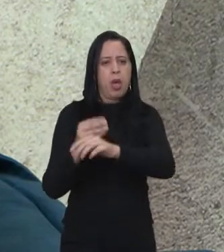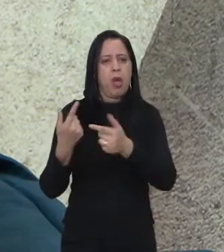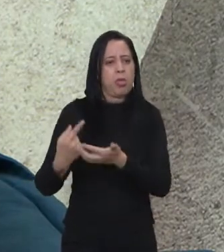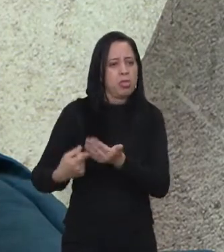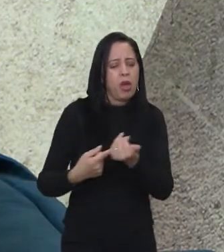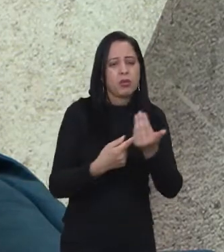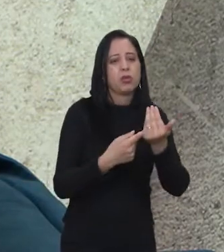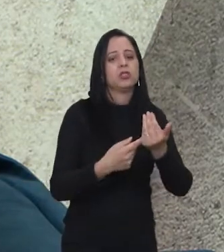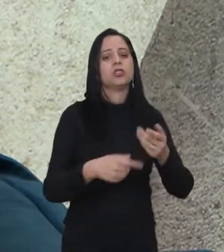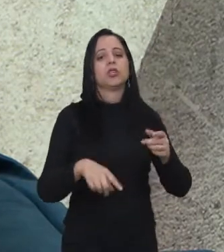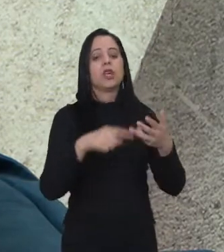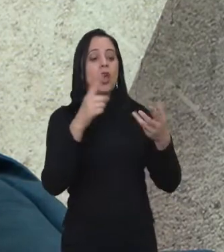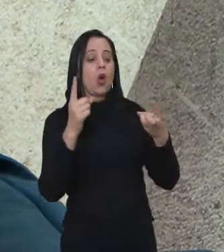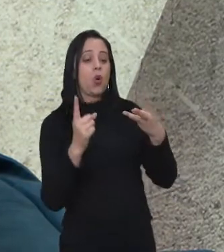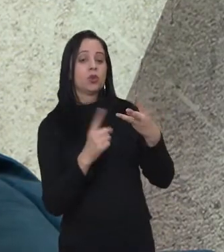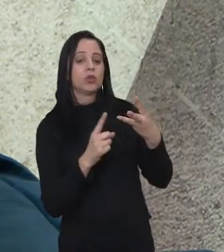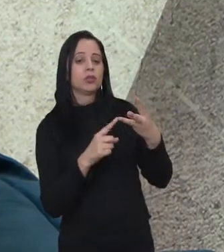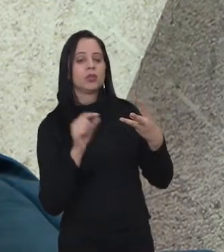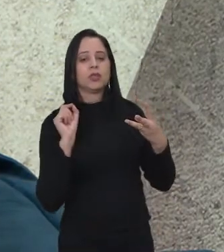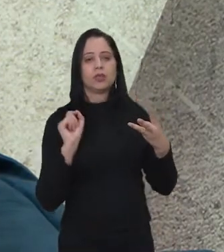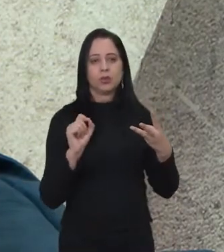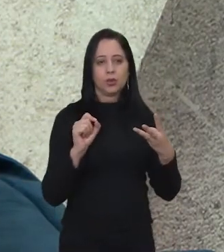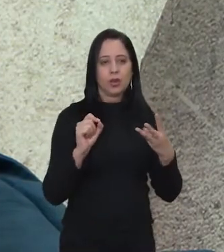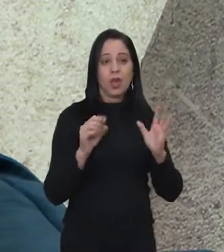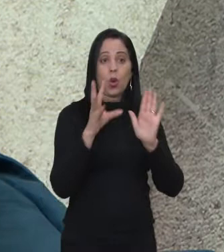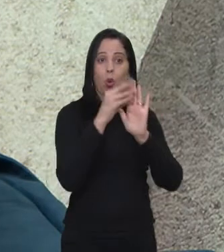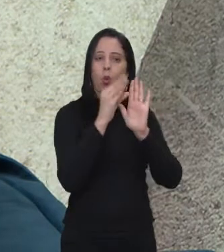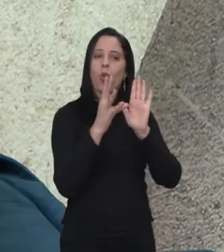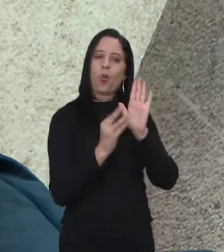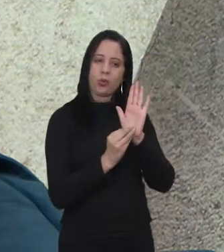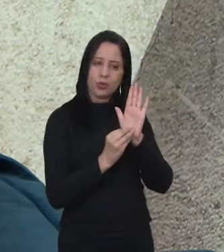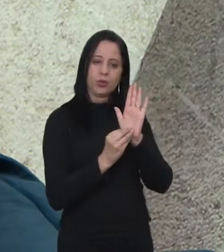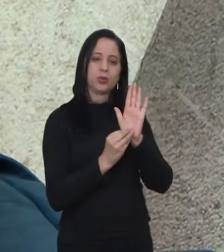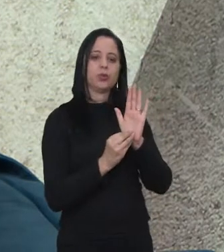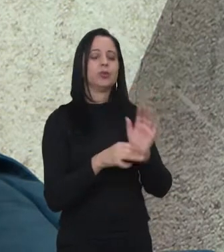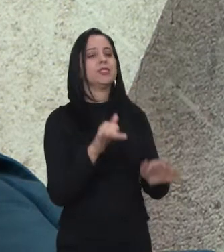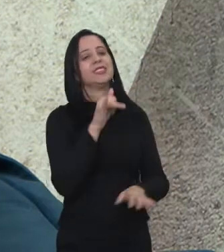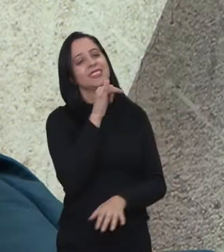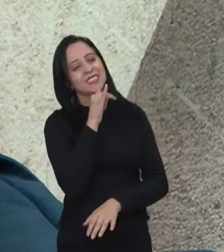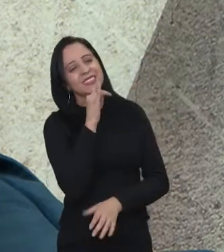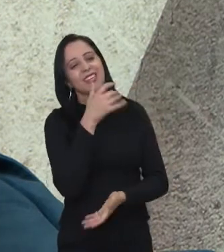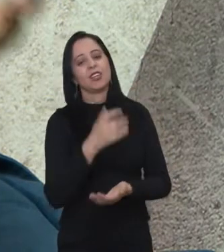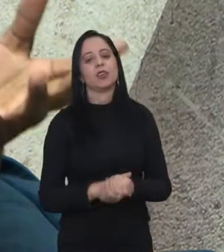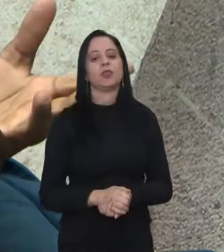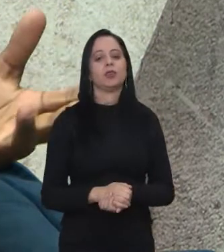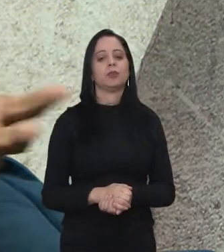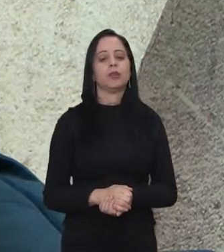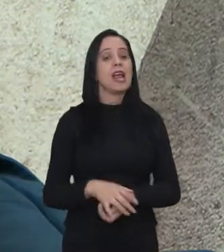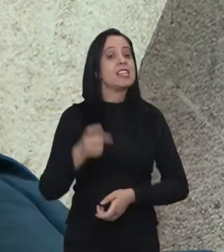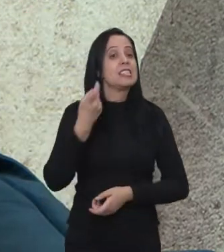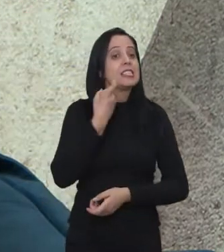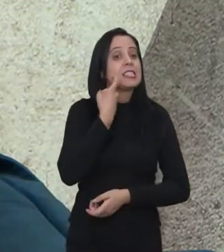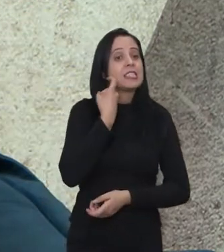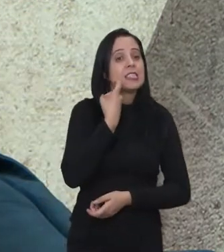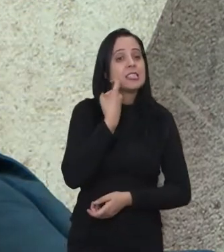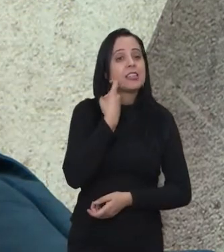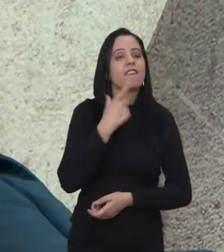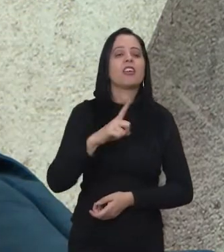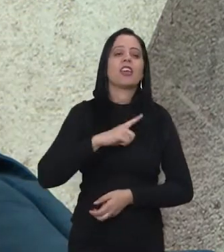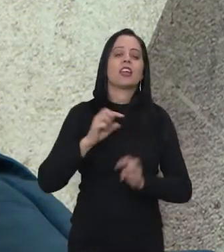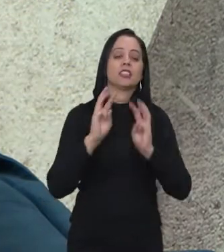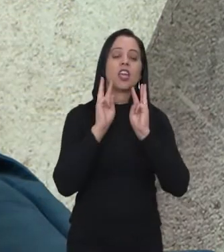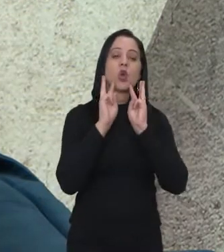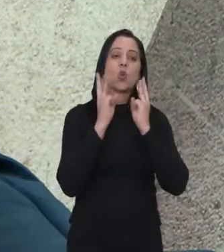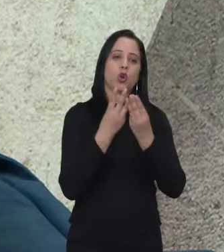tecnológico que estão lá. E o terceiro são as facilitações de conteúdo. Então, por exemplo, toda sexta